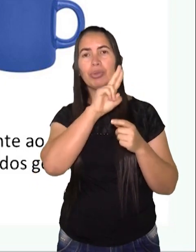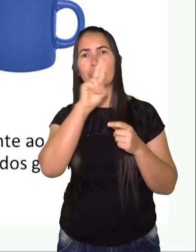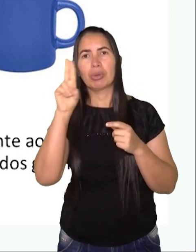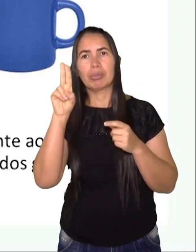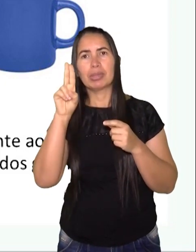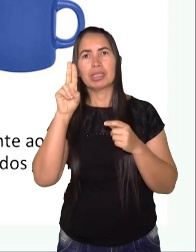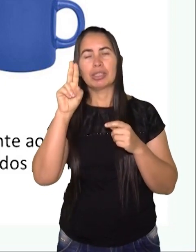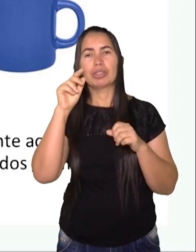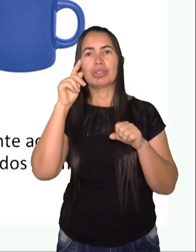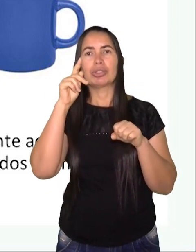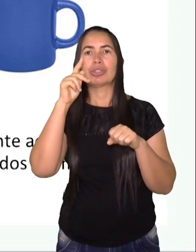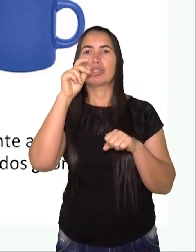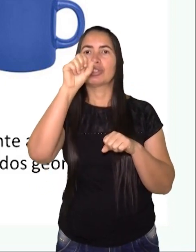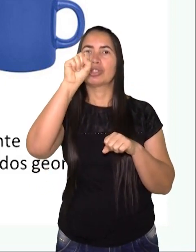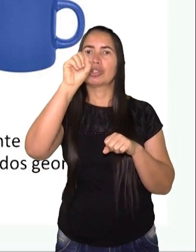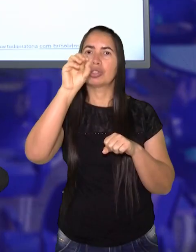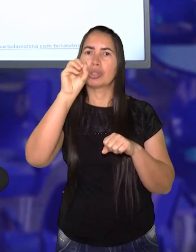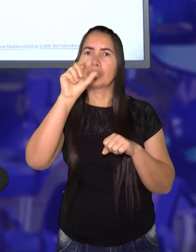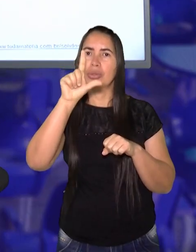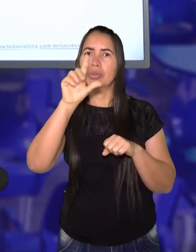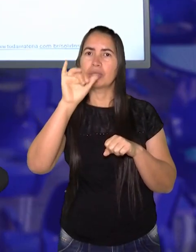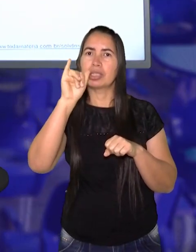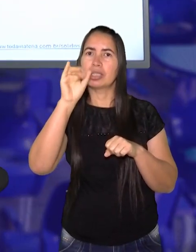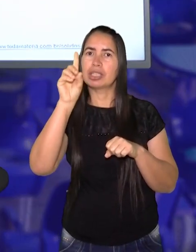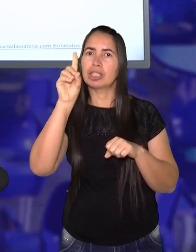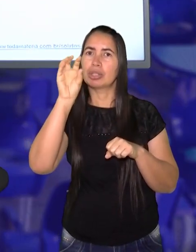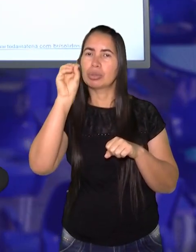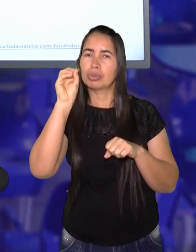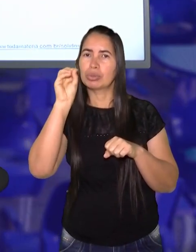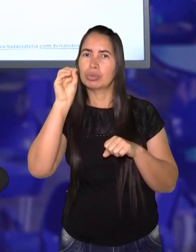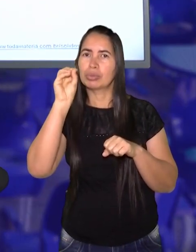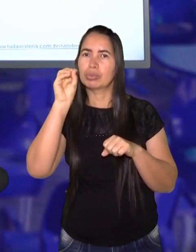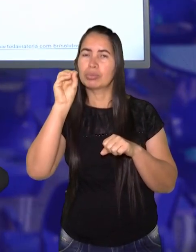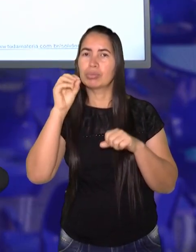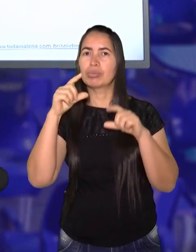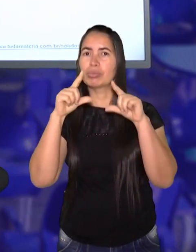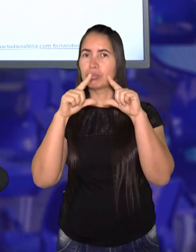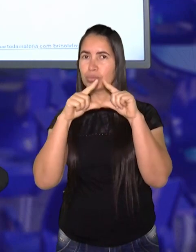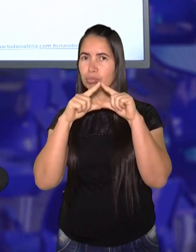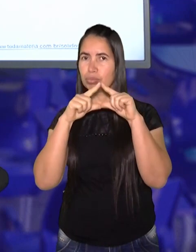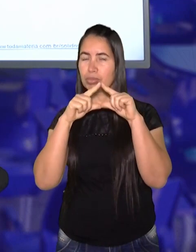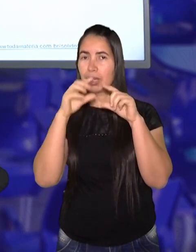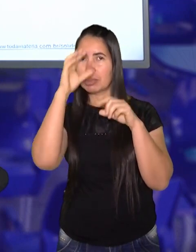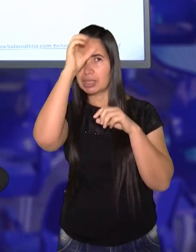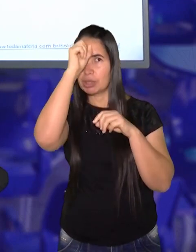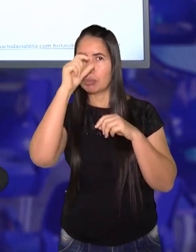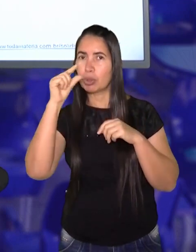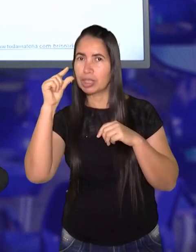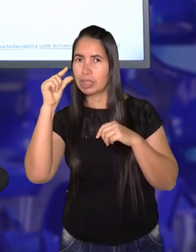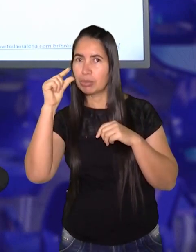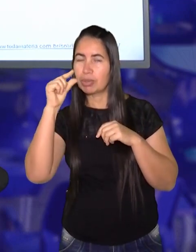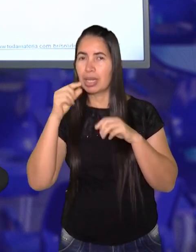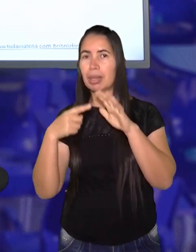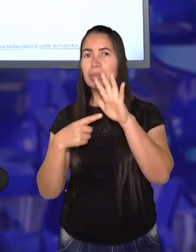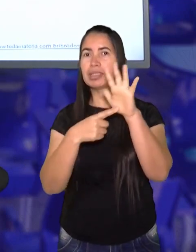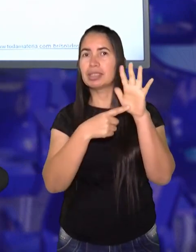figuras também são chamadas de sólidos geométricos. Vamos aprender um pouquinho mais sobre eles.